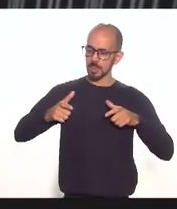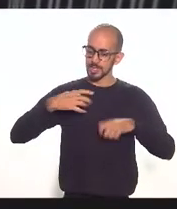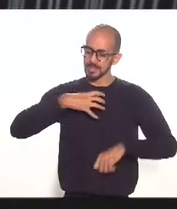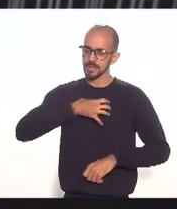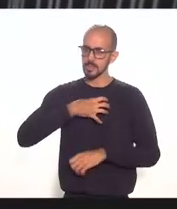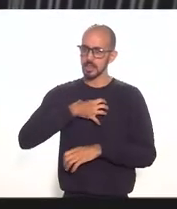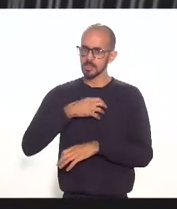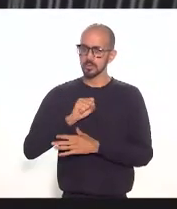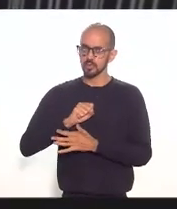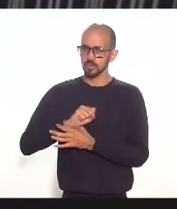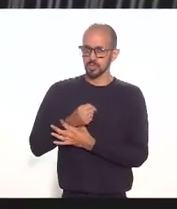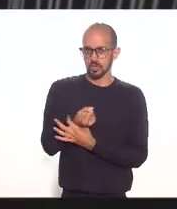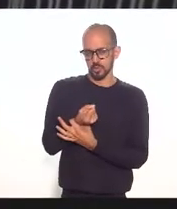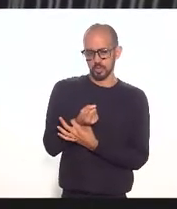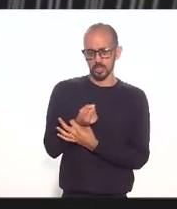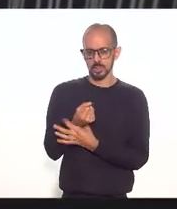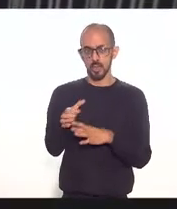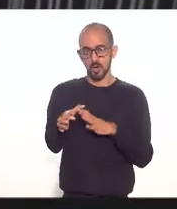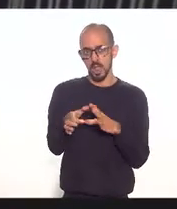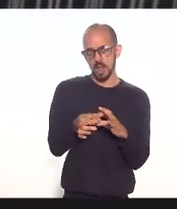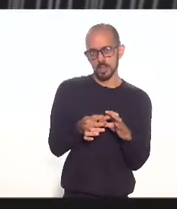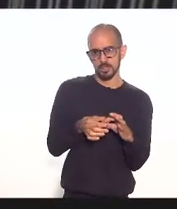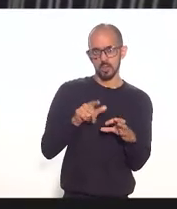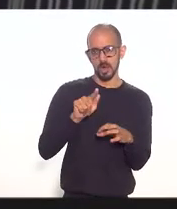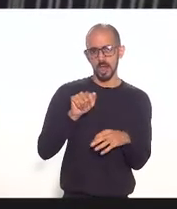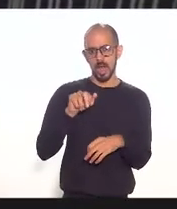nos eixos de conexão com o Galeão